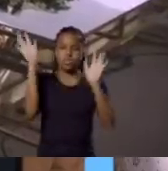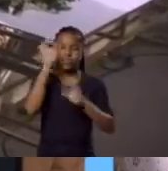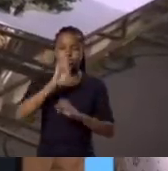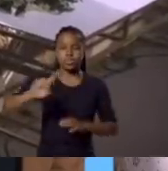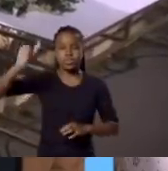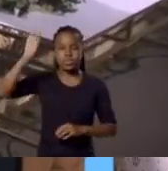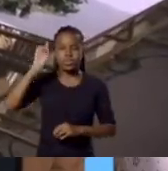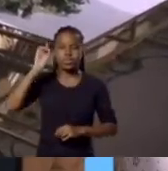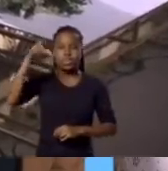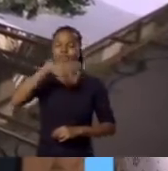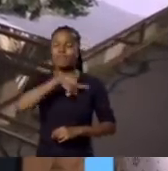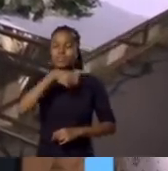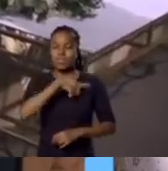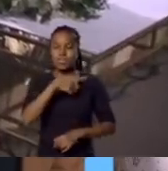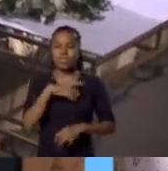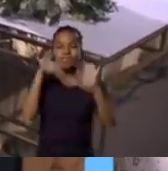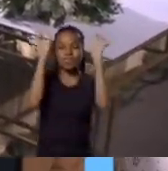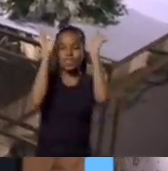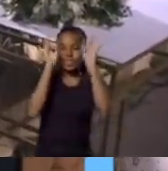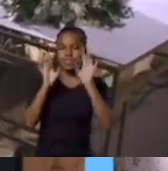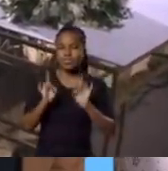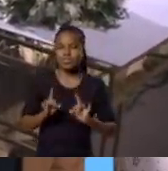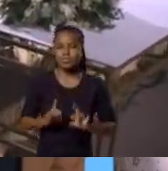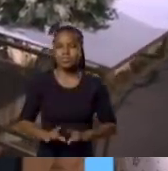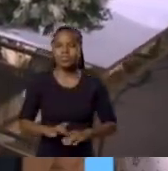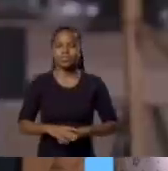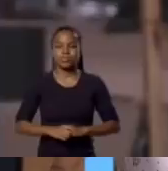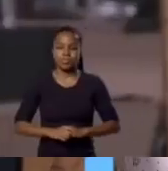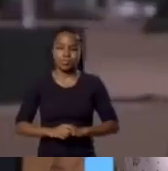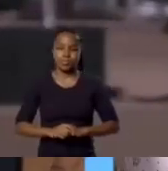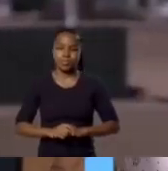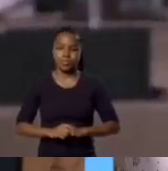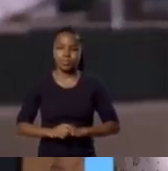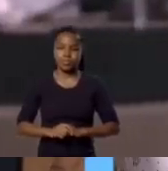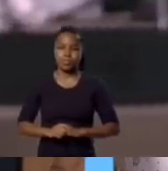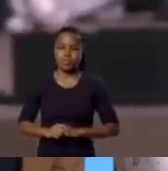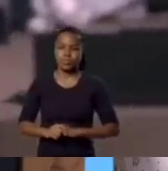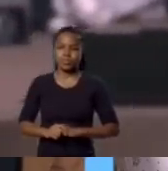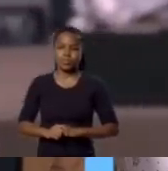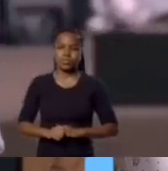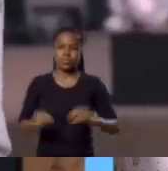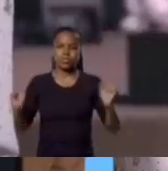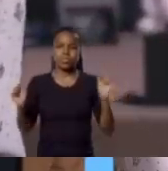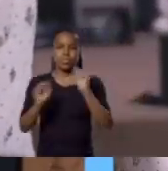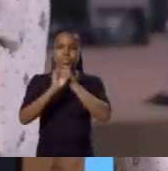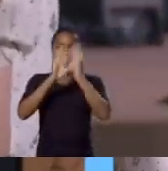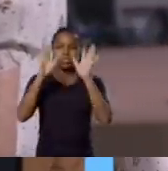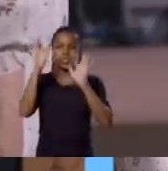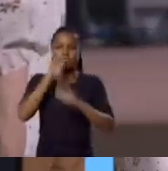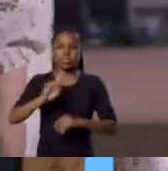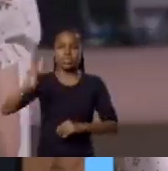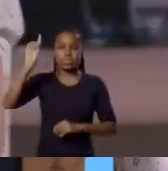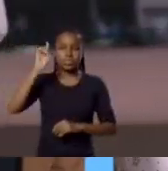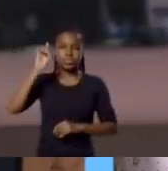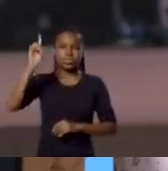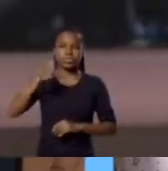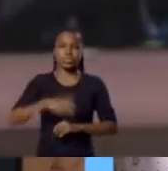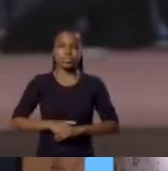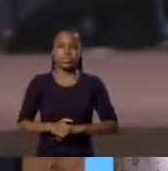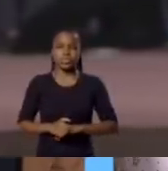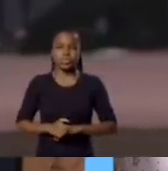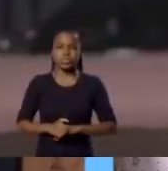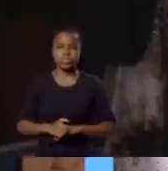vai ter surpresa de acno, na glória vou ter que te